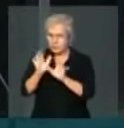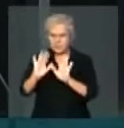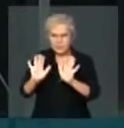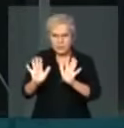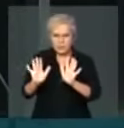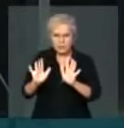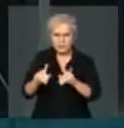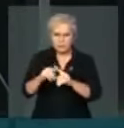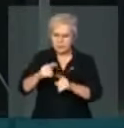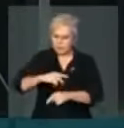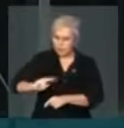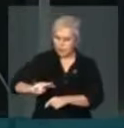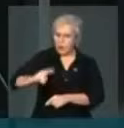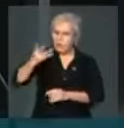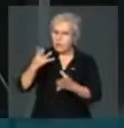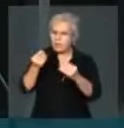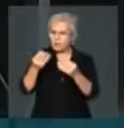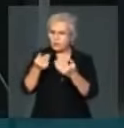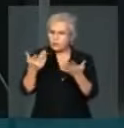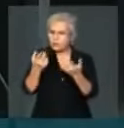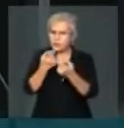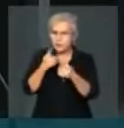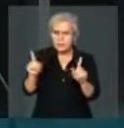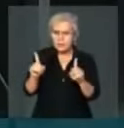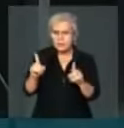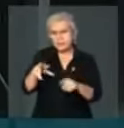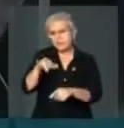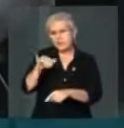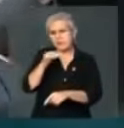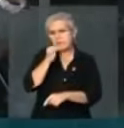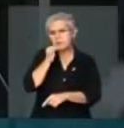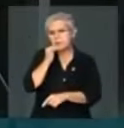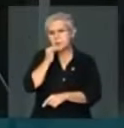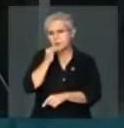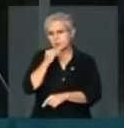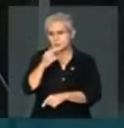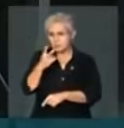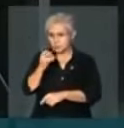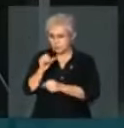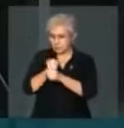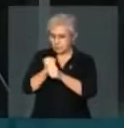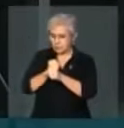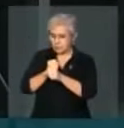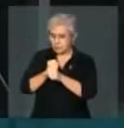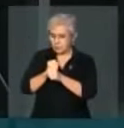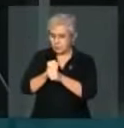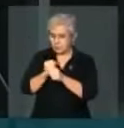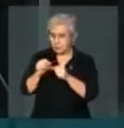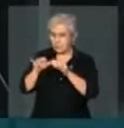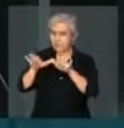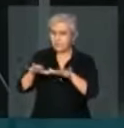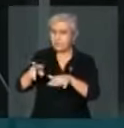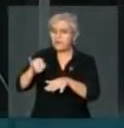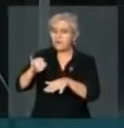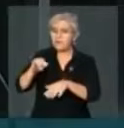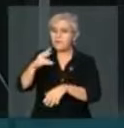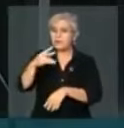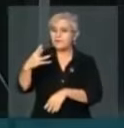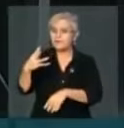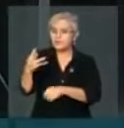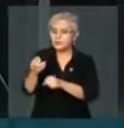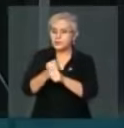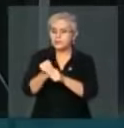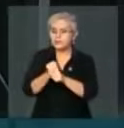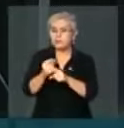um aumento tão grande. Seria aumentar de 20 para 24 anos. Agora, qual é o significado